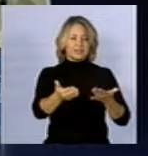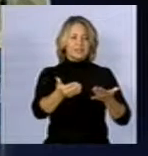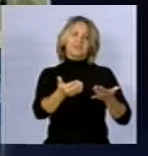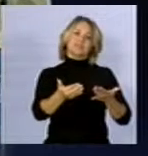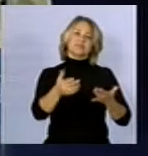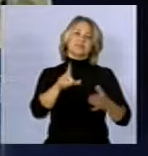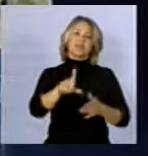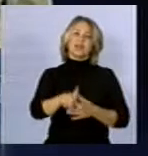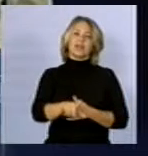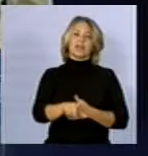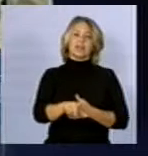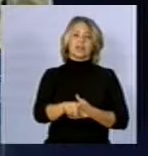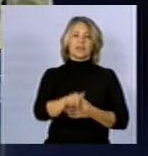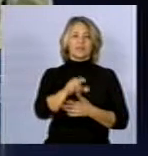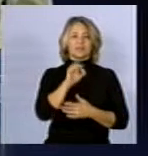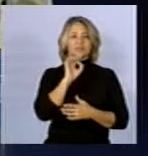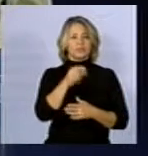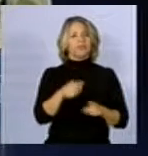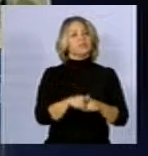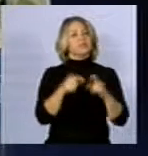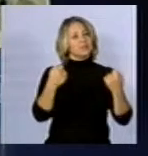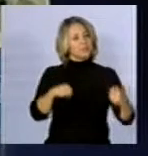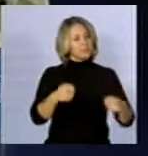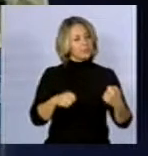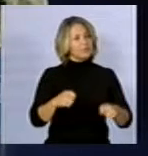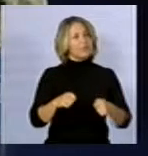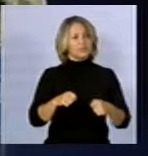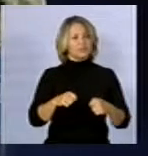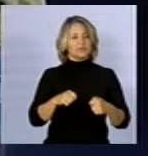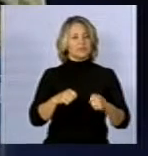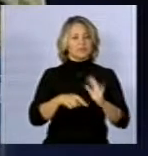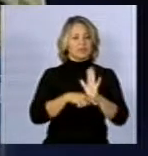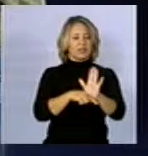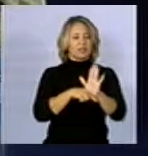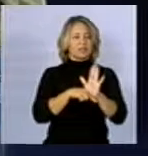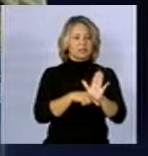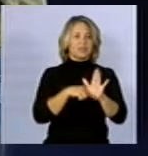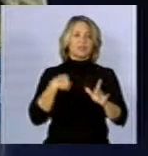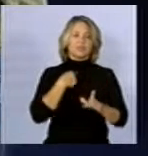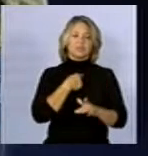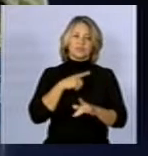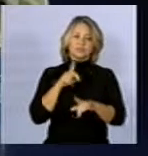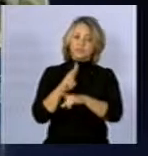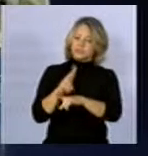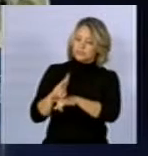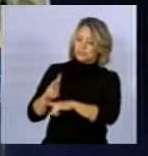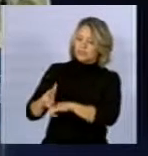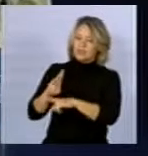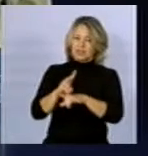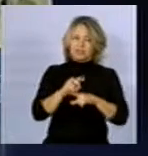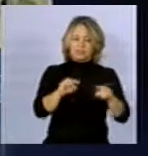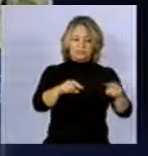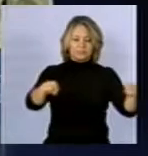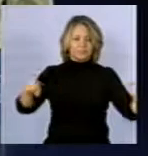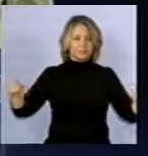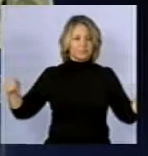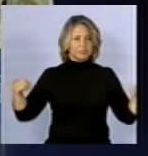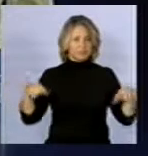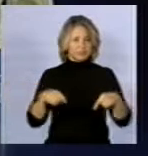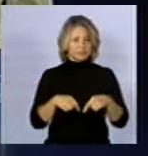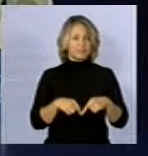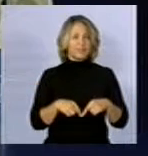outra opção, uma outra medida que acredito que possa muito contribuir para a vigilância em saúde, principalmente, que é